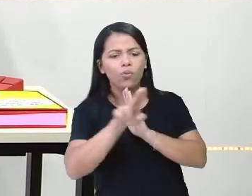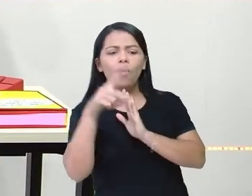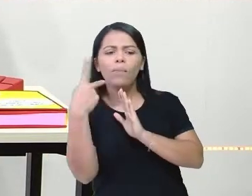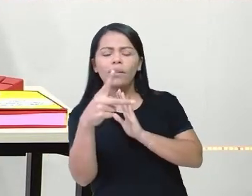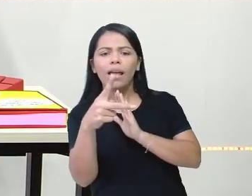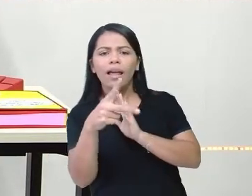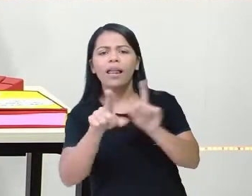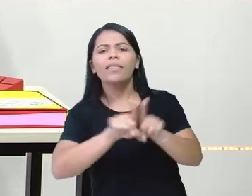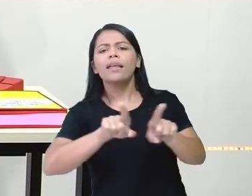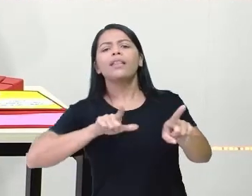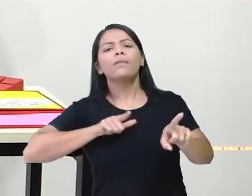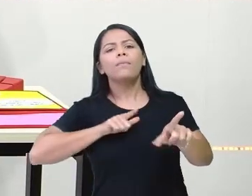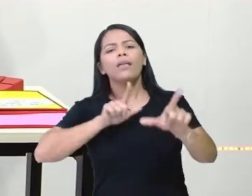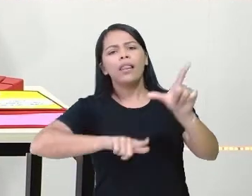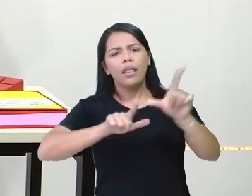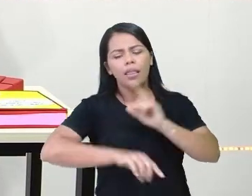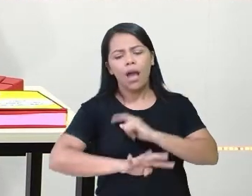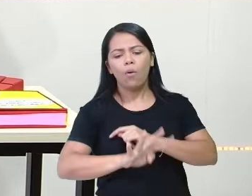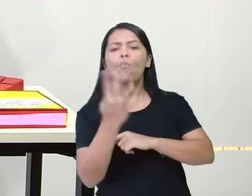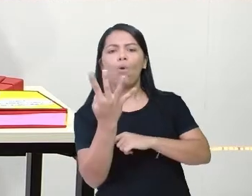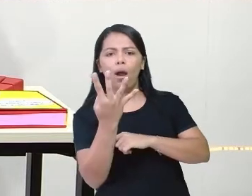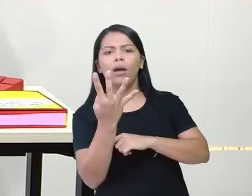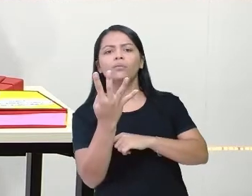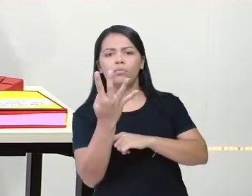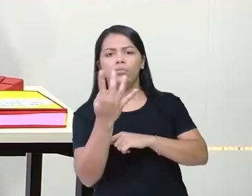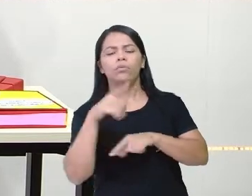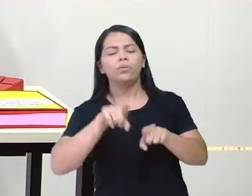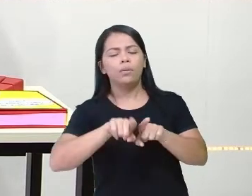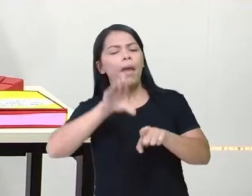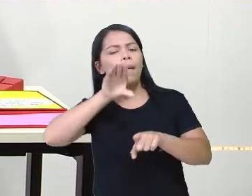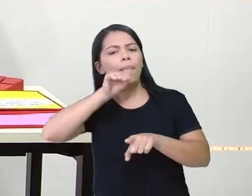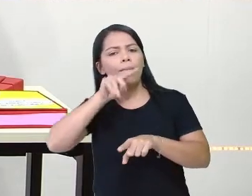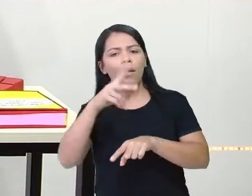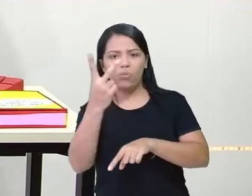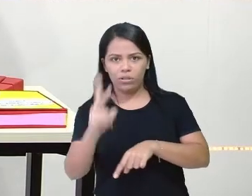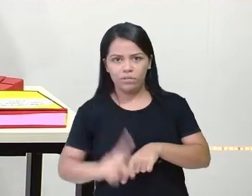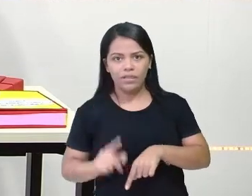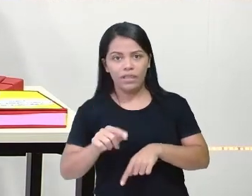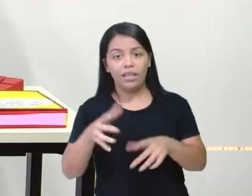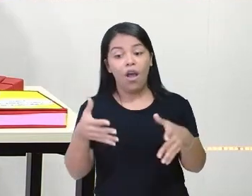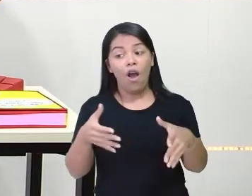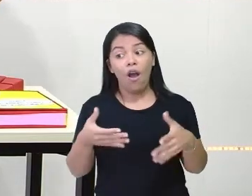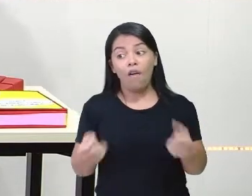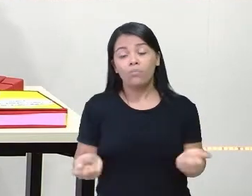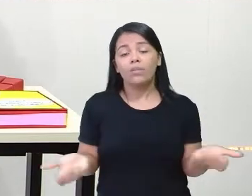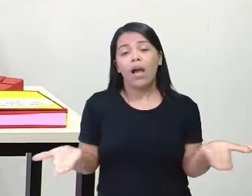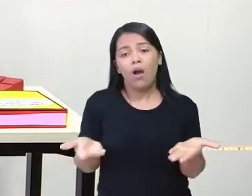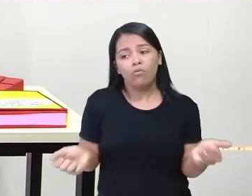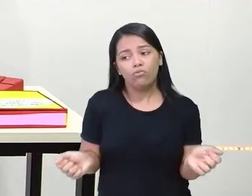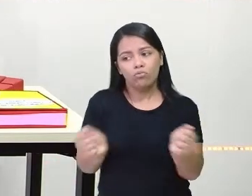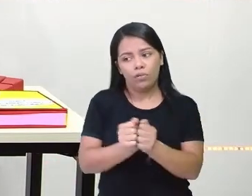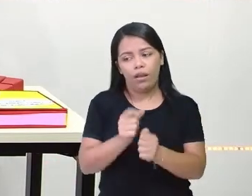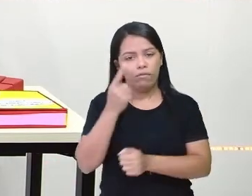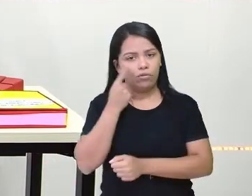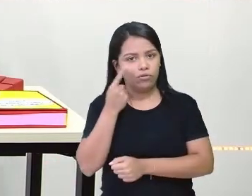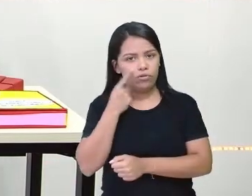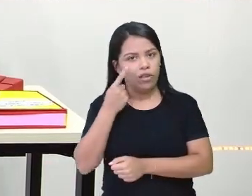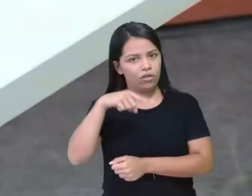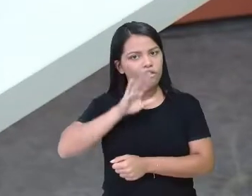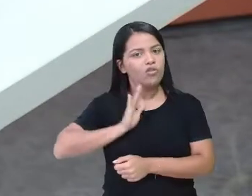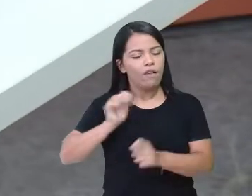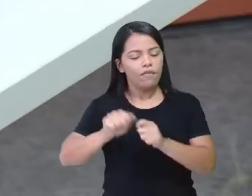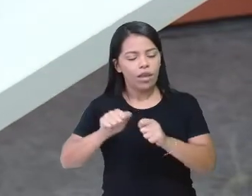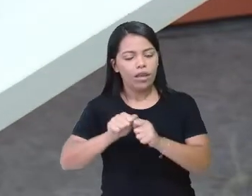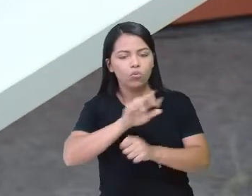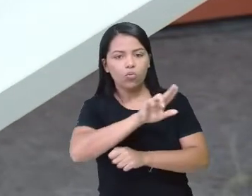Onça. Duas vezes. Vamos escrever o nome? Deixa eu botar aqui os dois juntinhos. Vamos lá. Já formamos